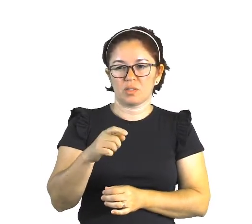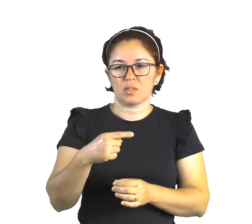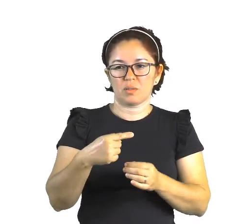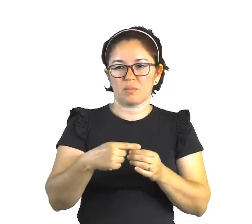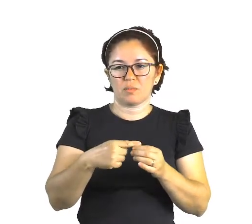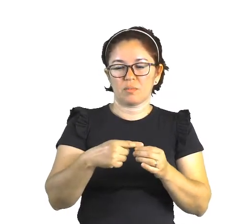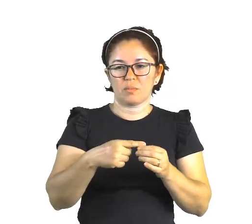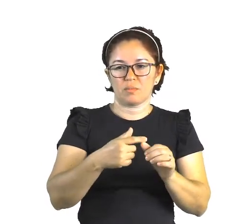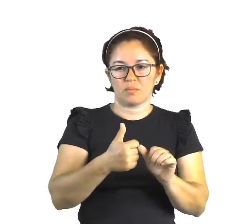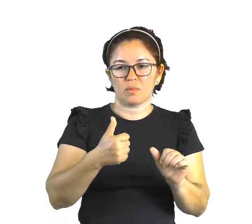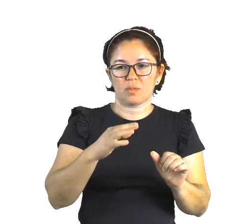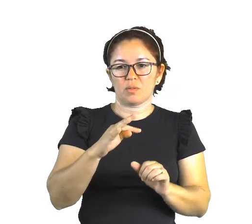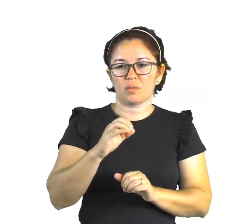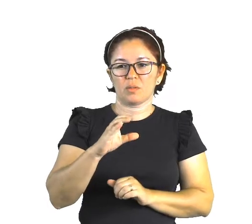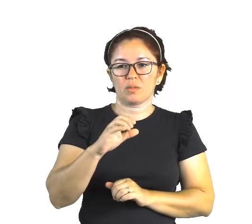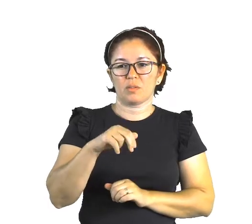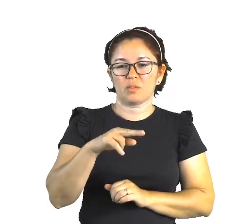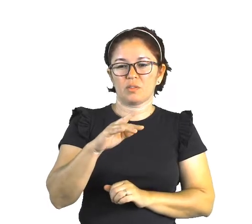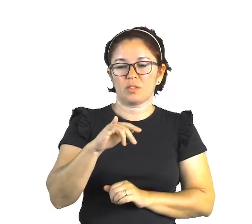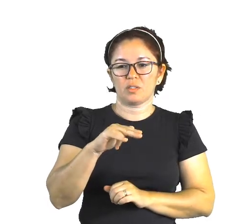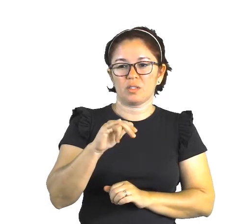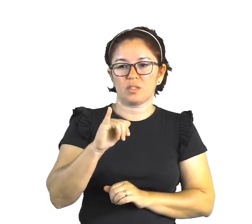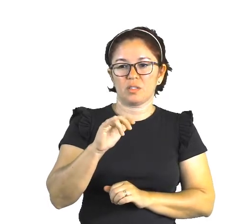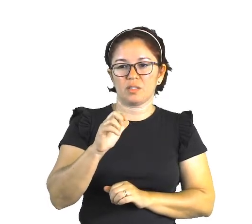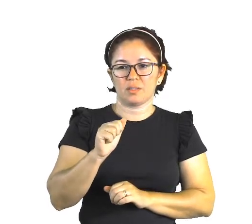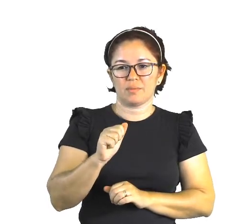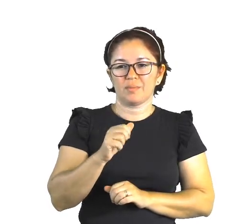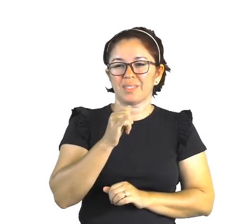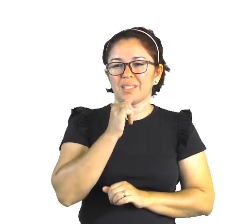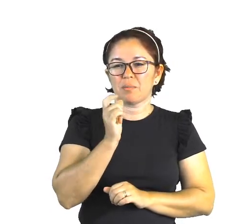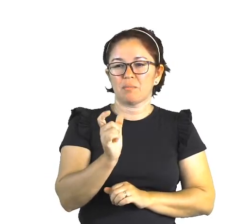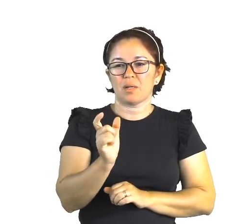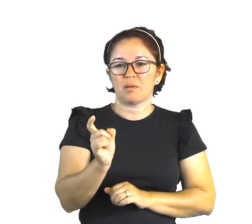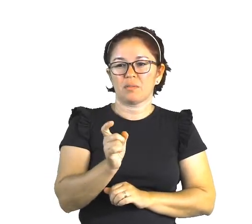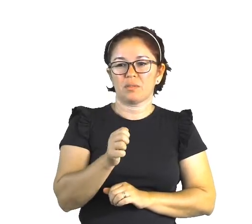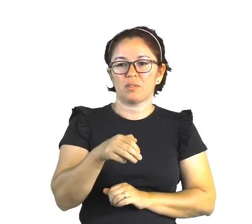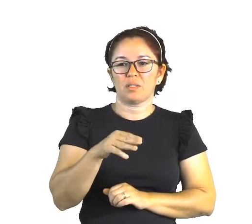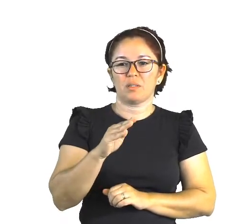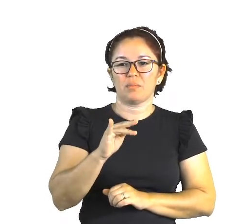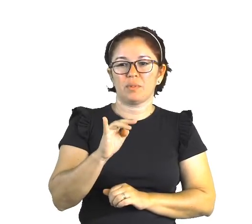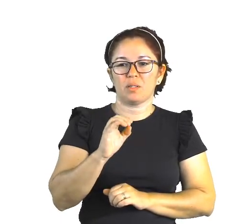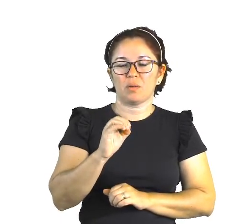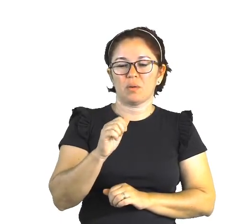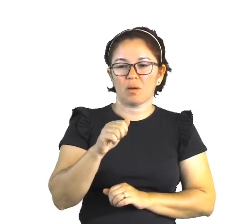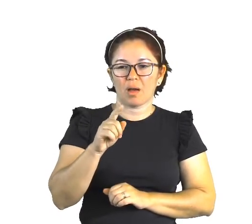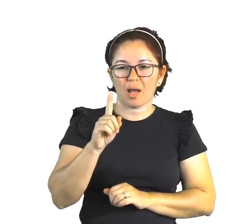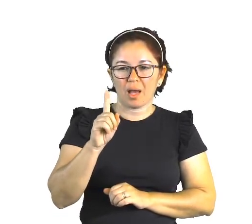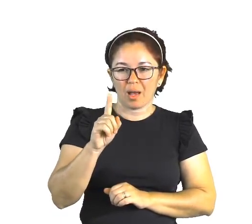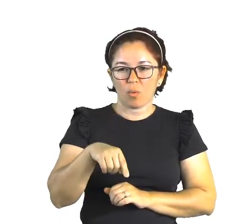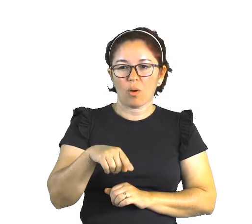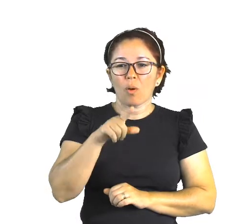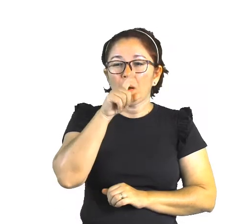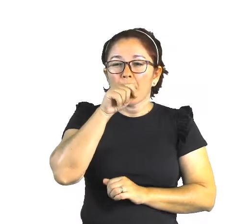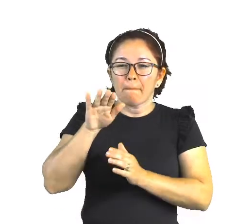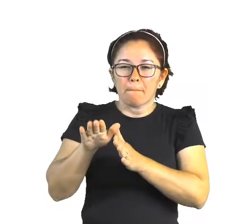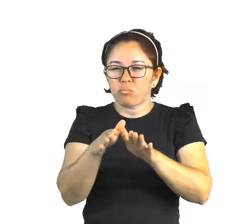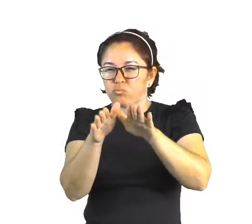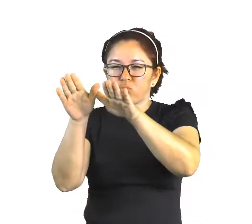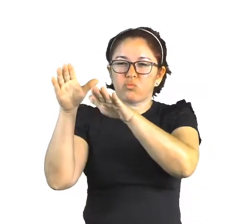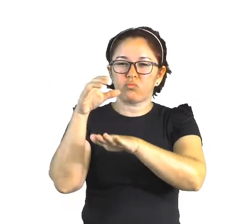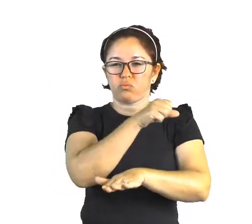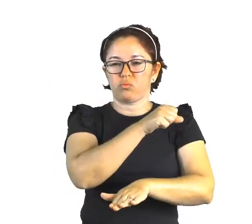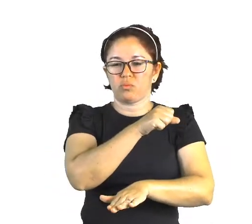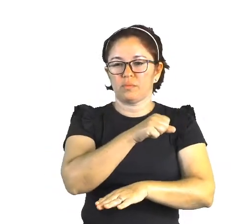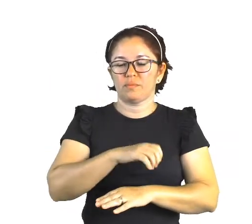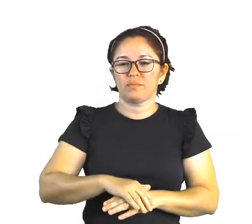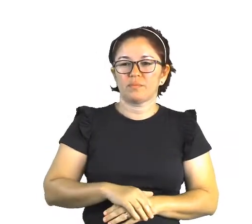O termo Xambioá significa pássaro veloz. Porque esses nomes, pessoal, esses nomes indígenas,